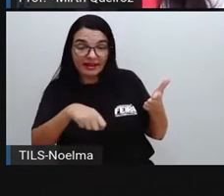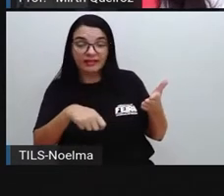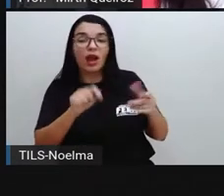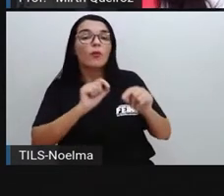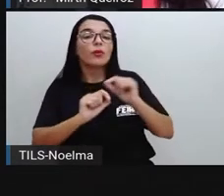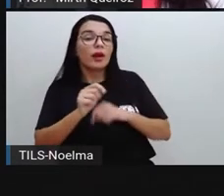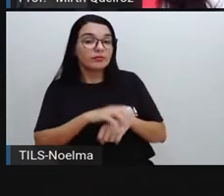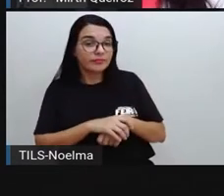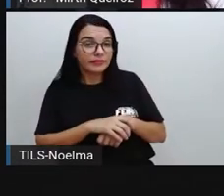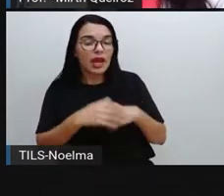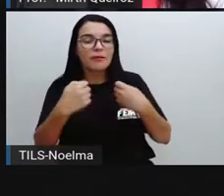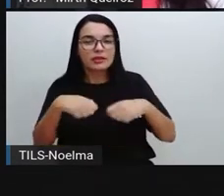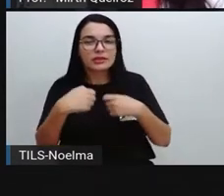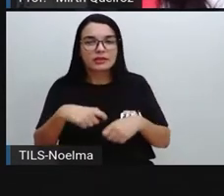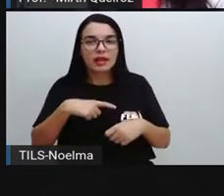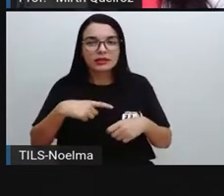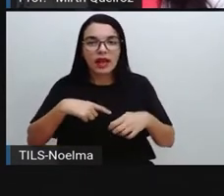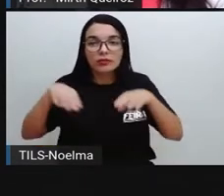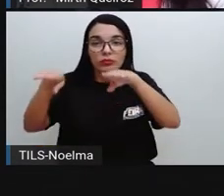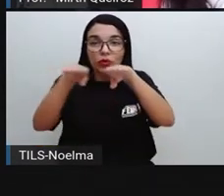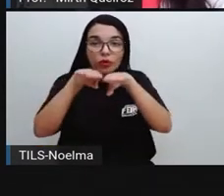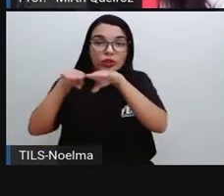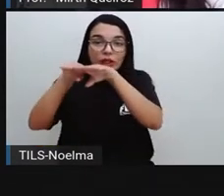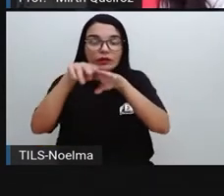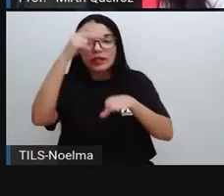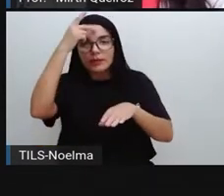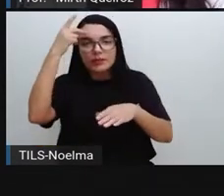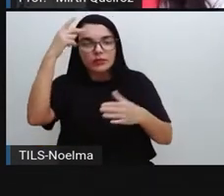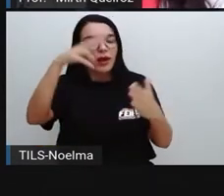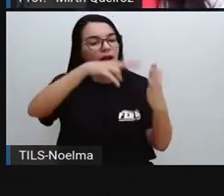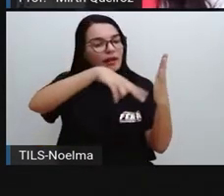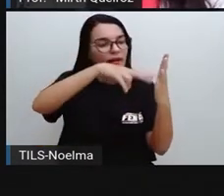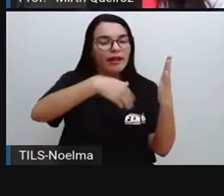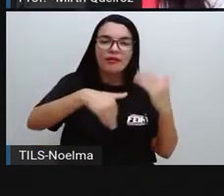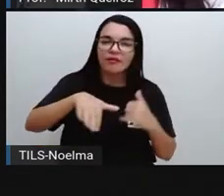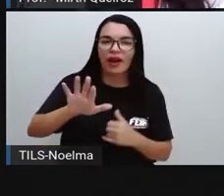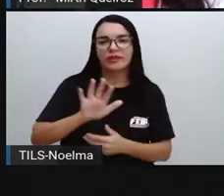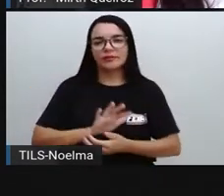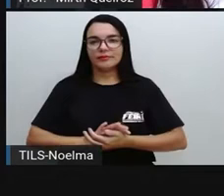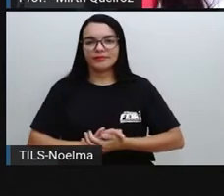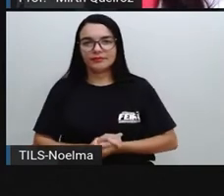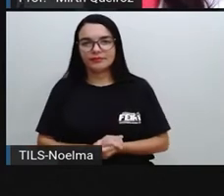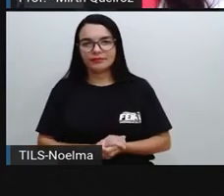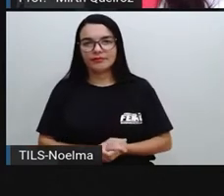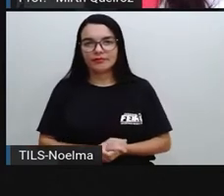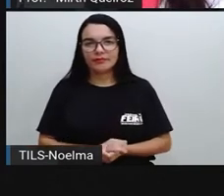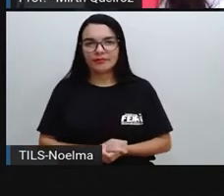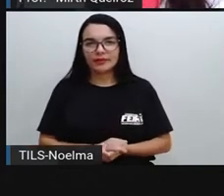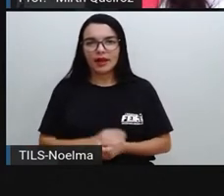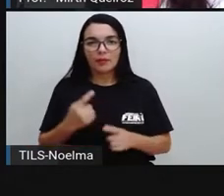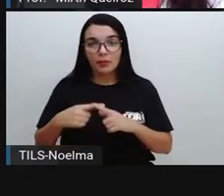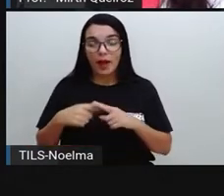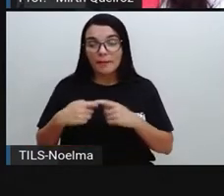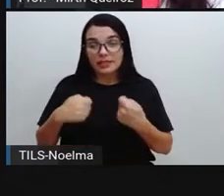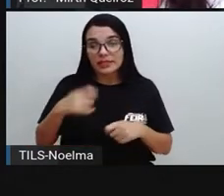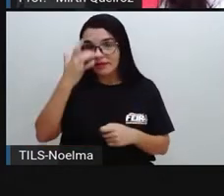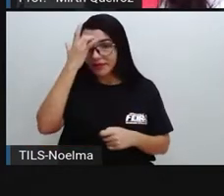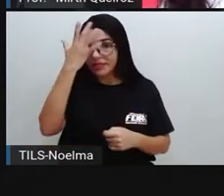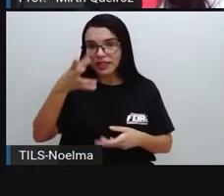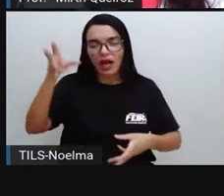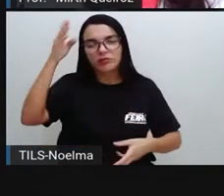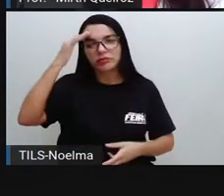de entendimento deste leitor, que neste caso é a criança e o adolescente, para que facilite o